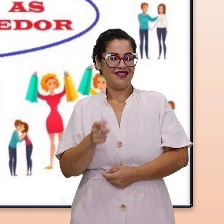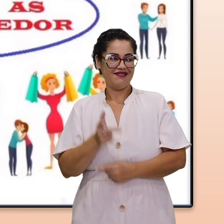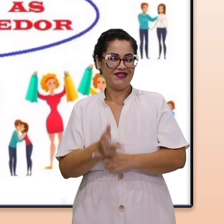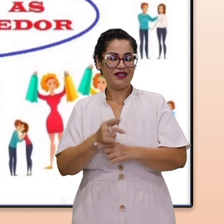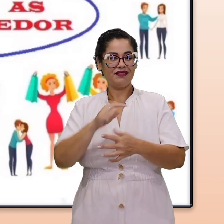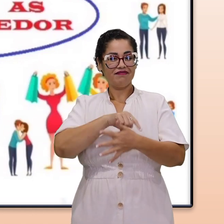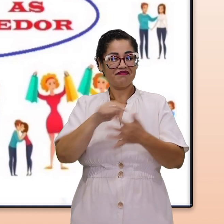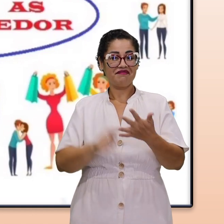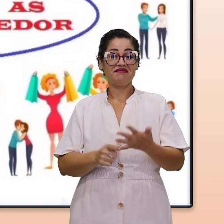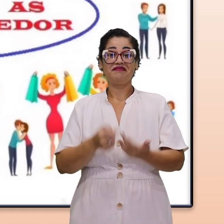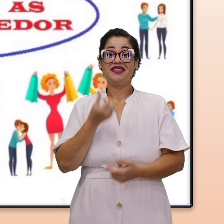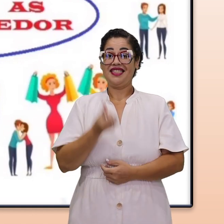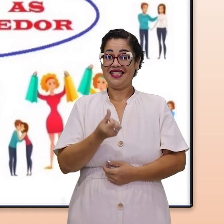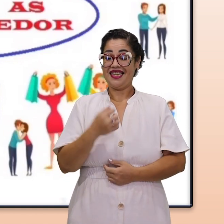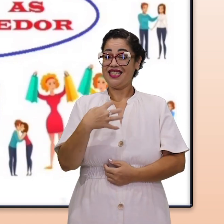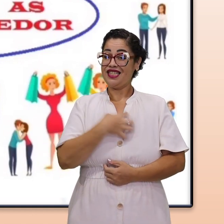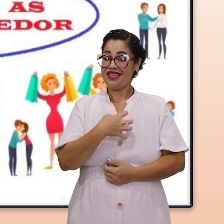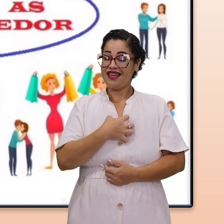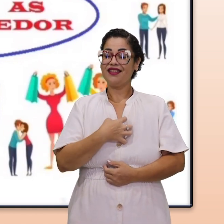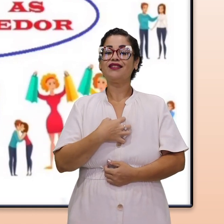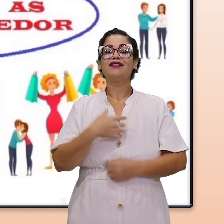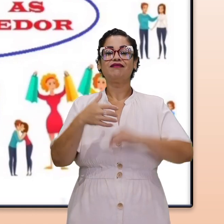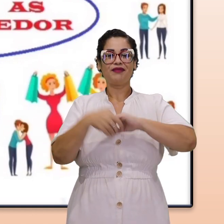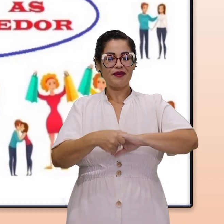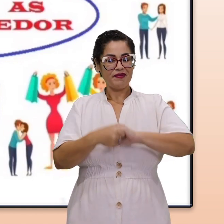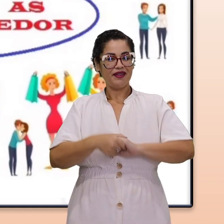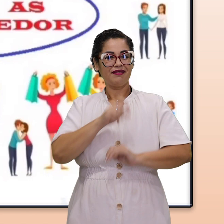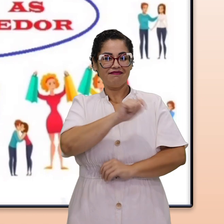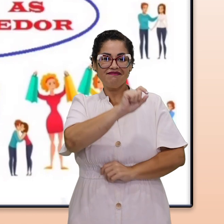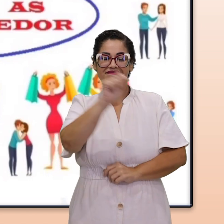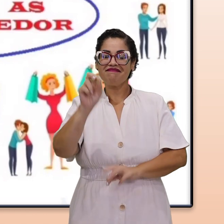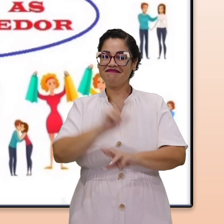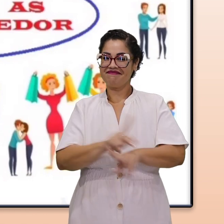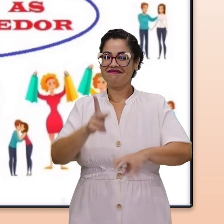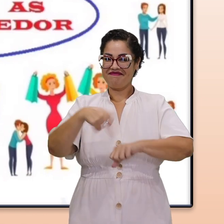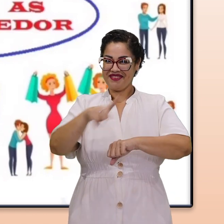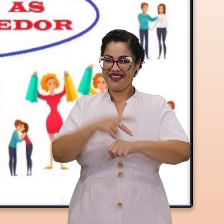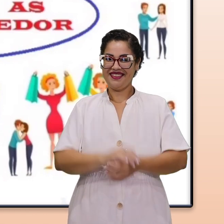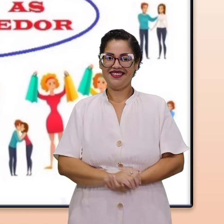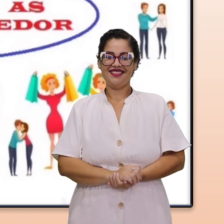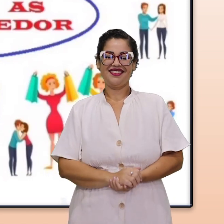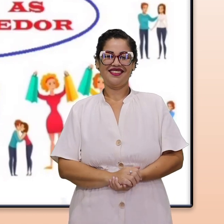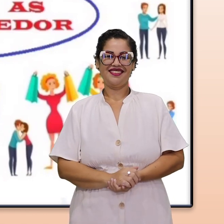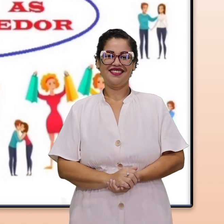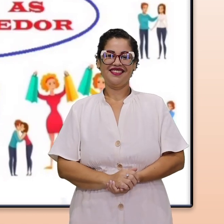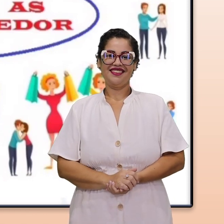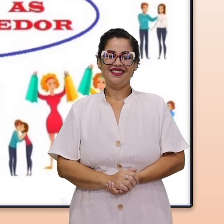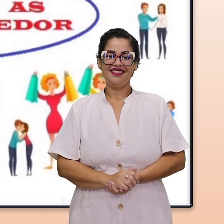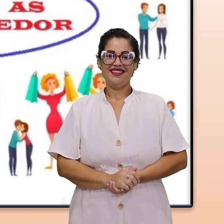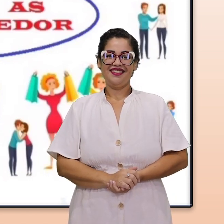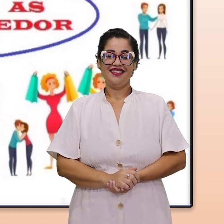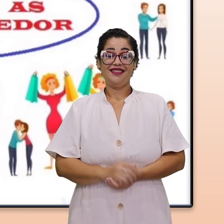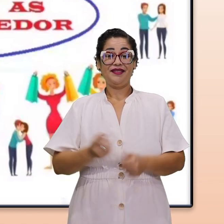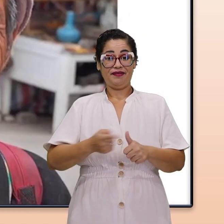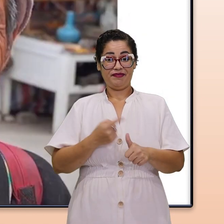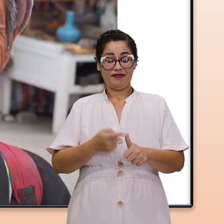vamos aprender nesse vídeo seis maneiras de cumprimentar pessoas em países diferentes. Vamos lá!